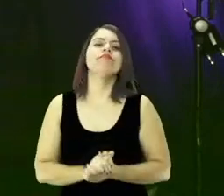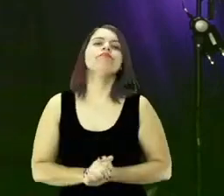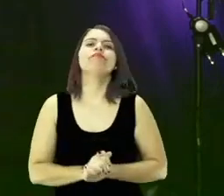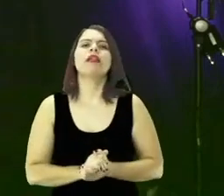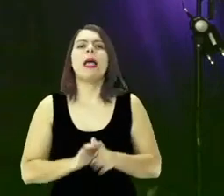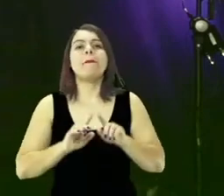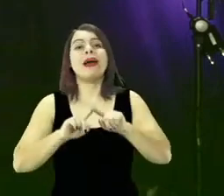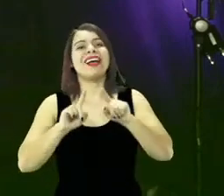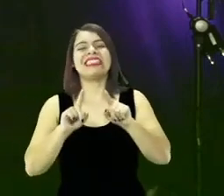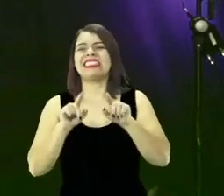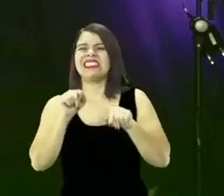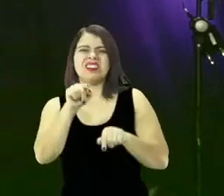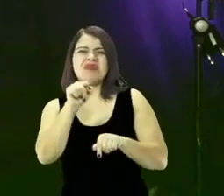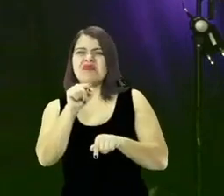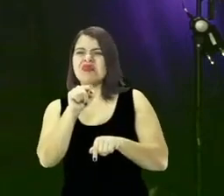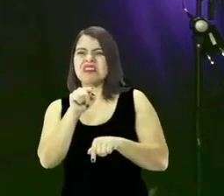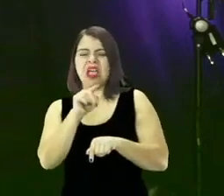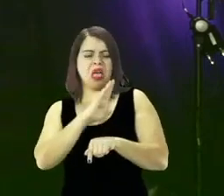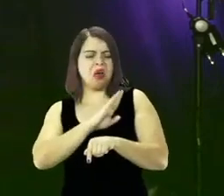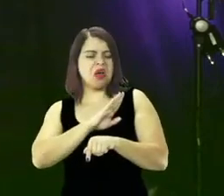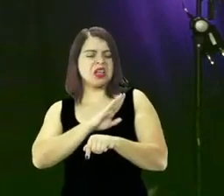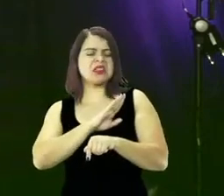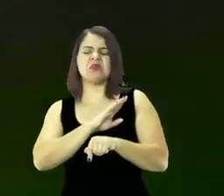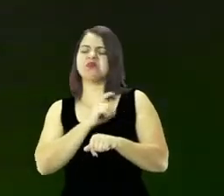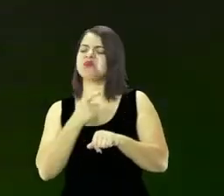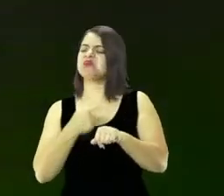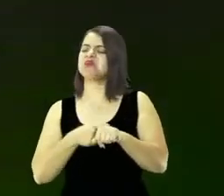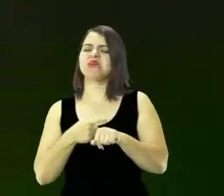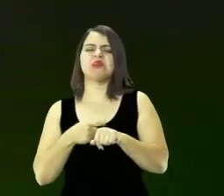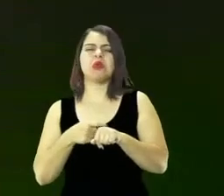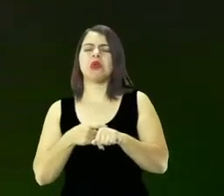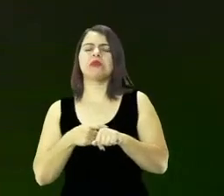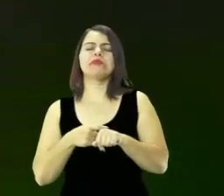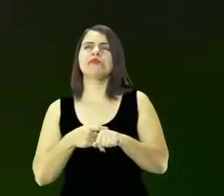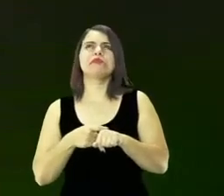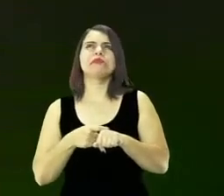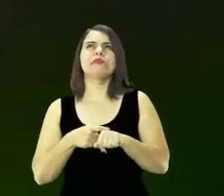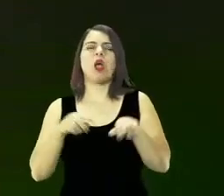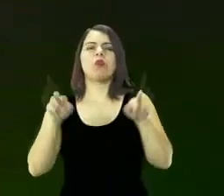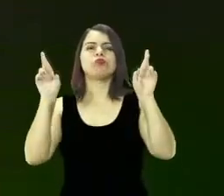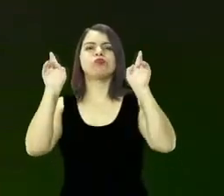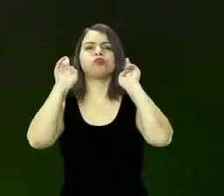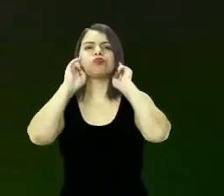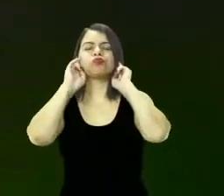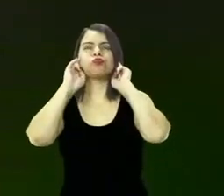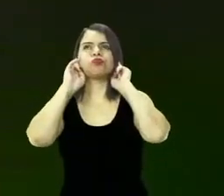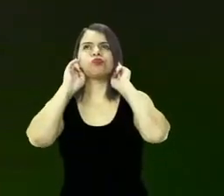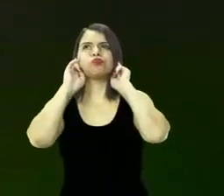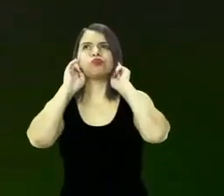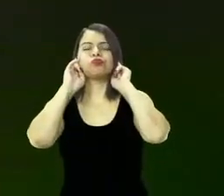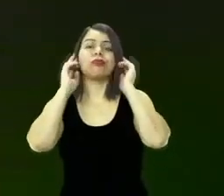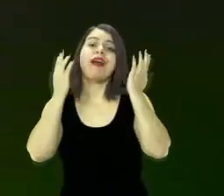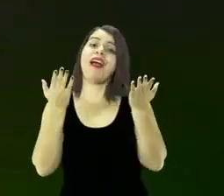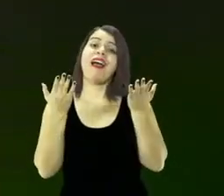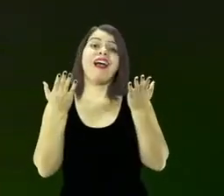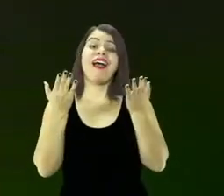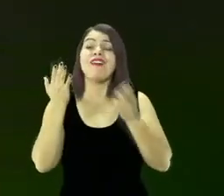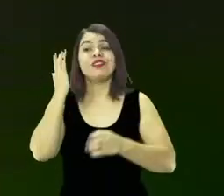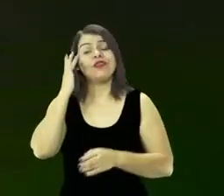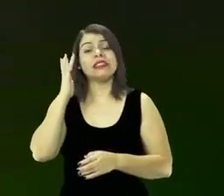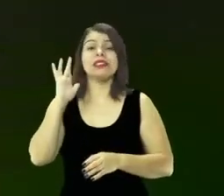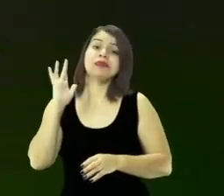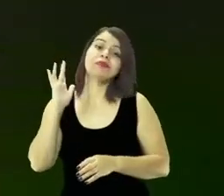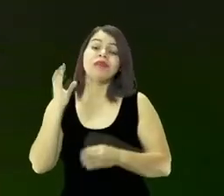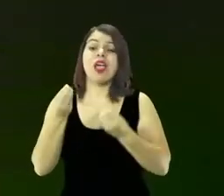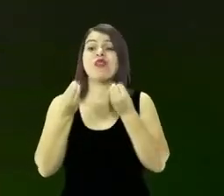Mas se você fecha os seus ouvidos, você simplesmente vai viver a vida sem saber de áreas que você poderia estar errando e vai continuar